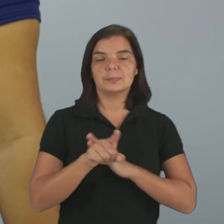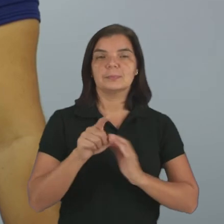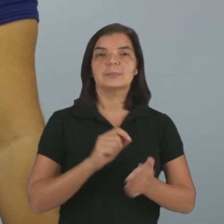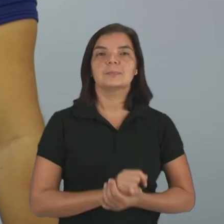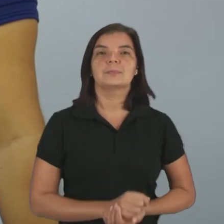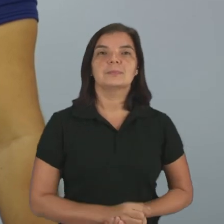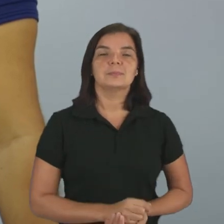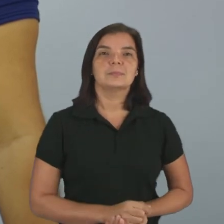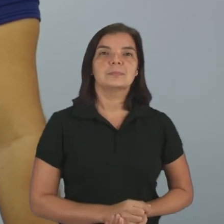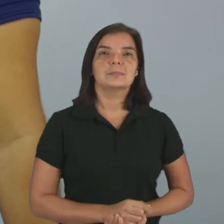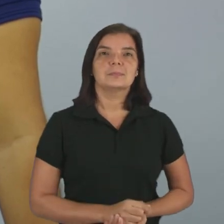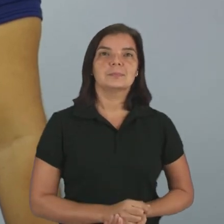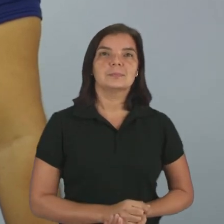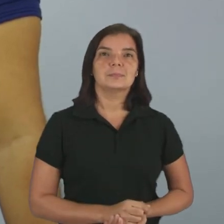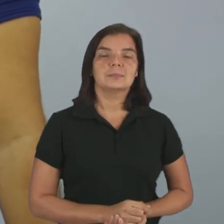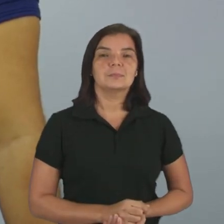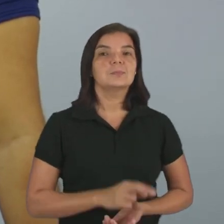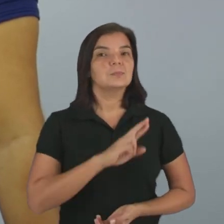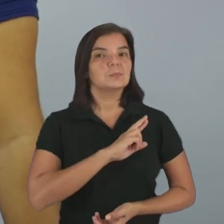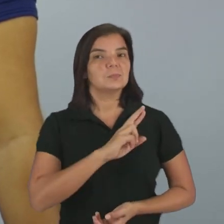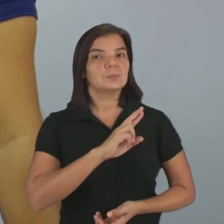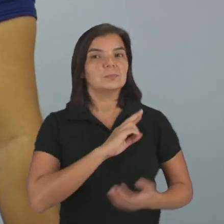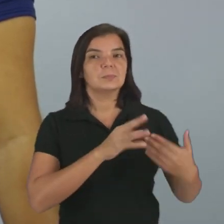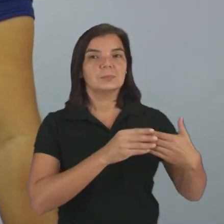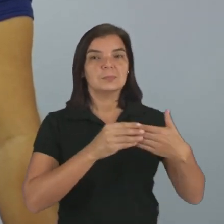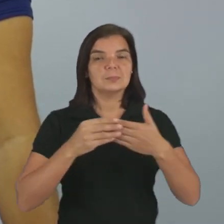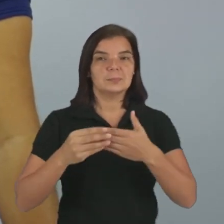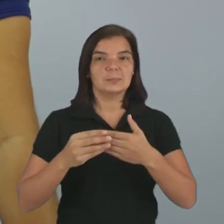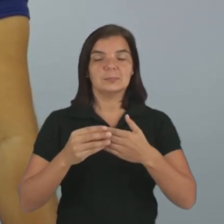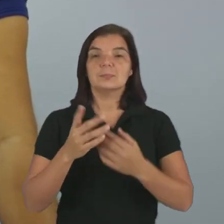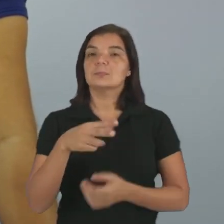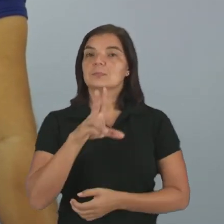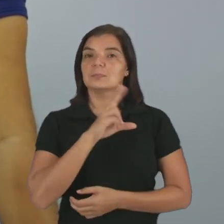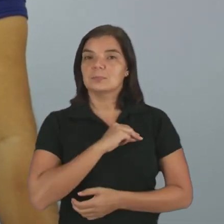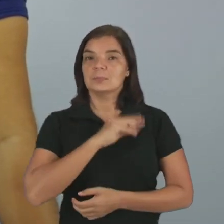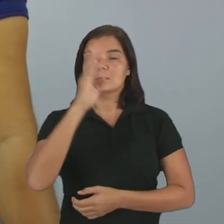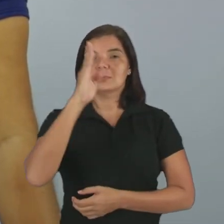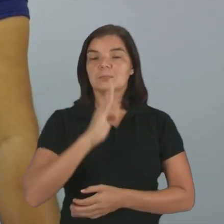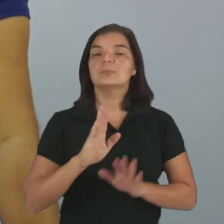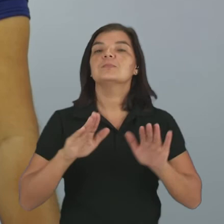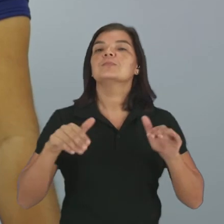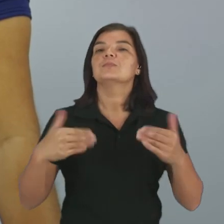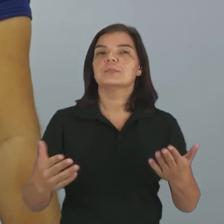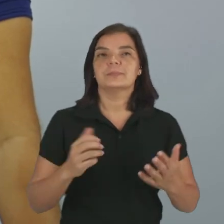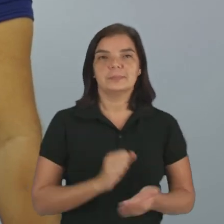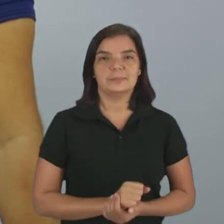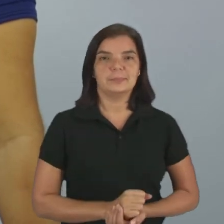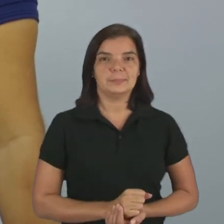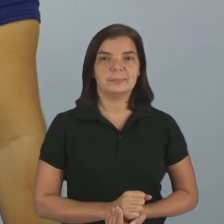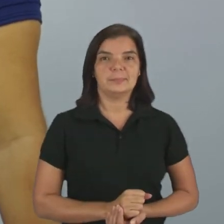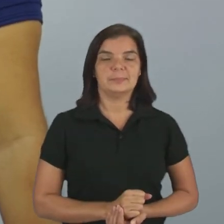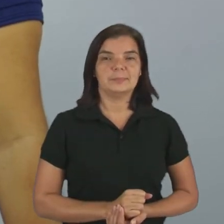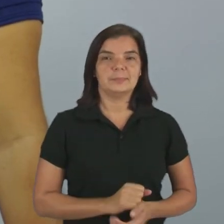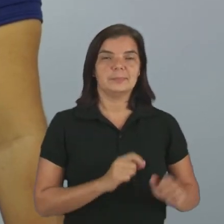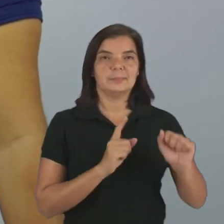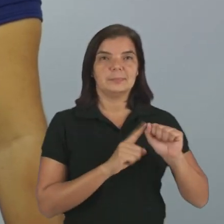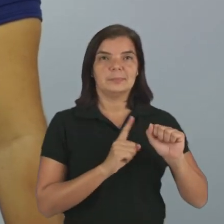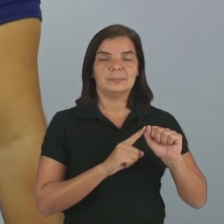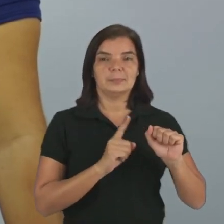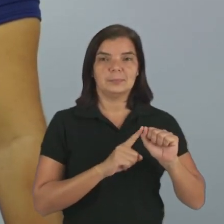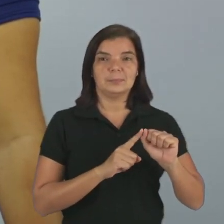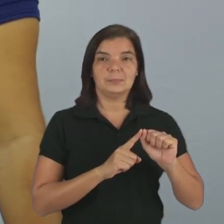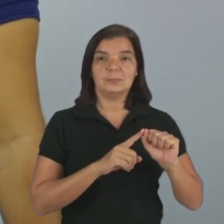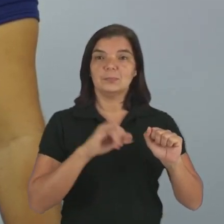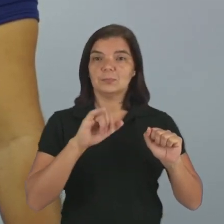desafio número 3. A religião trazida pelos portugueses ao Brasil foi? Letra A,